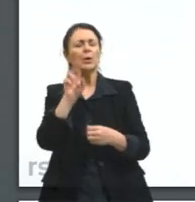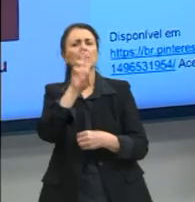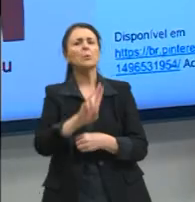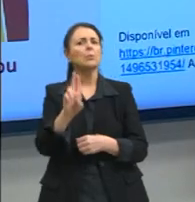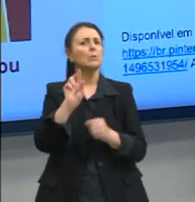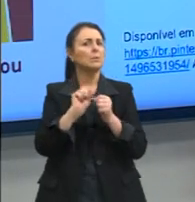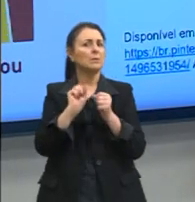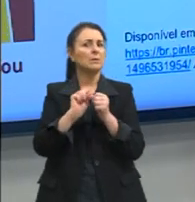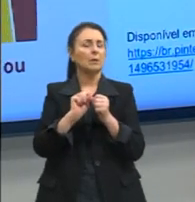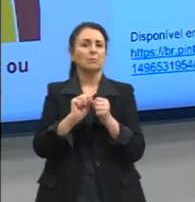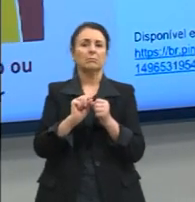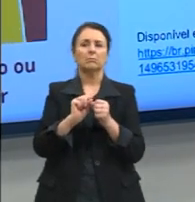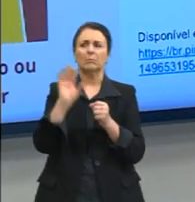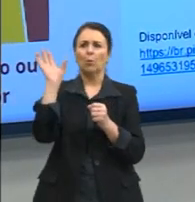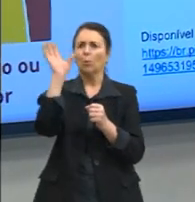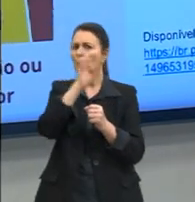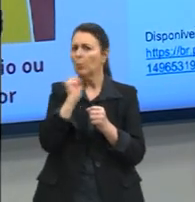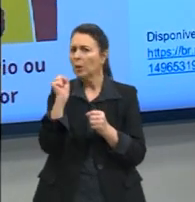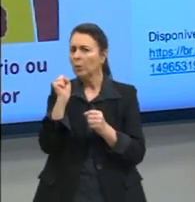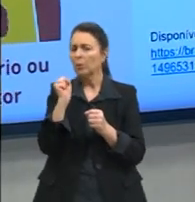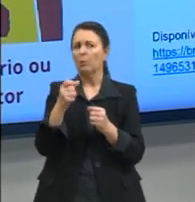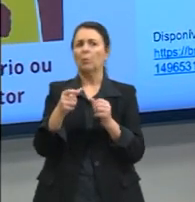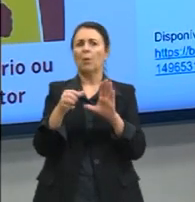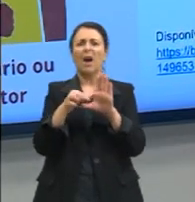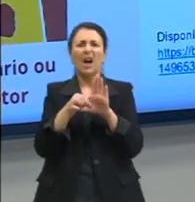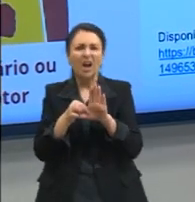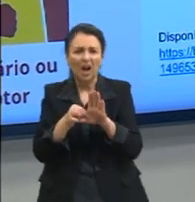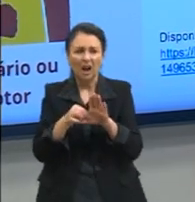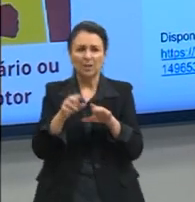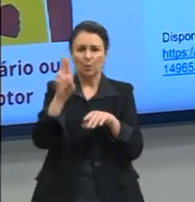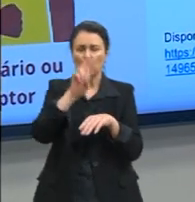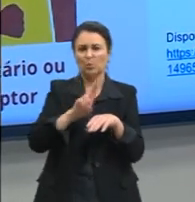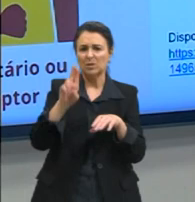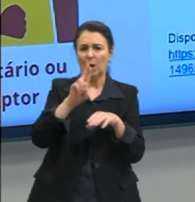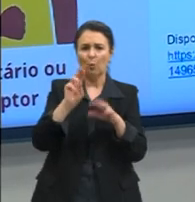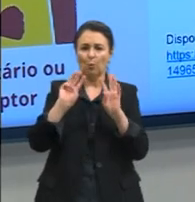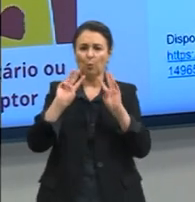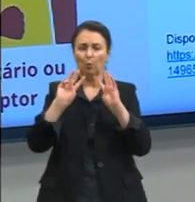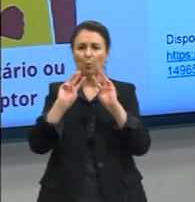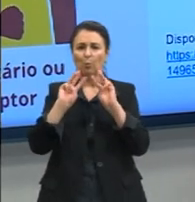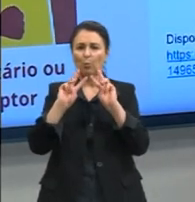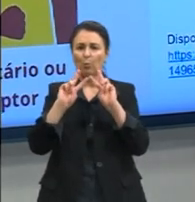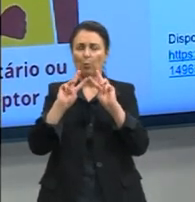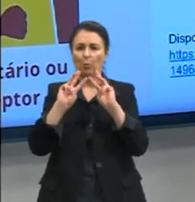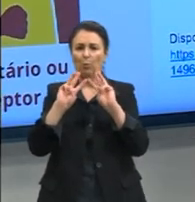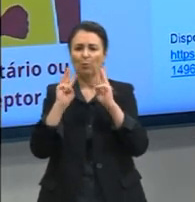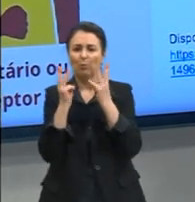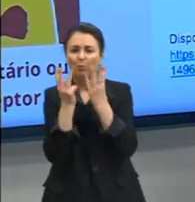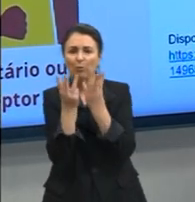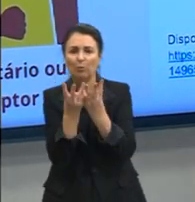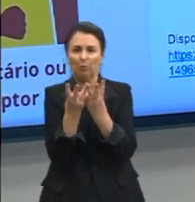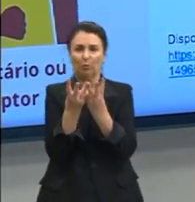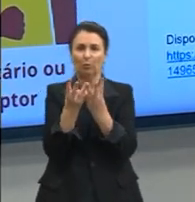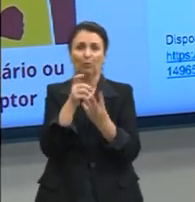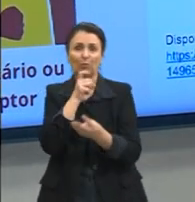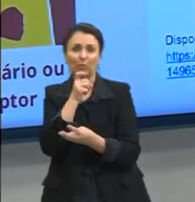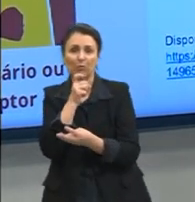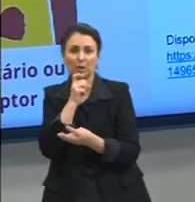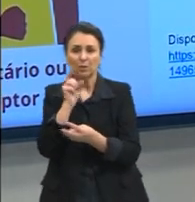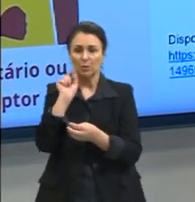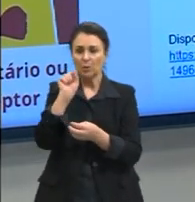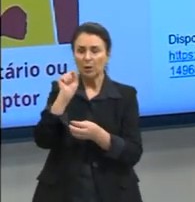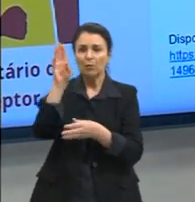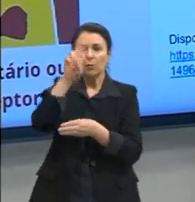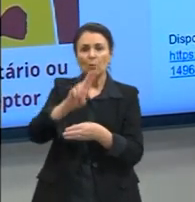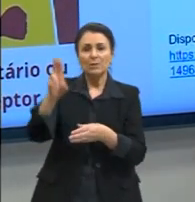carne, para quem come carne, no meu caso eu não como. Uso ali uma salada, né? O que eu vou colocar dentro desse sanduíche para poder